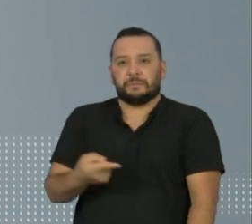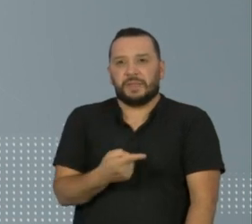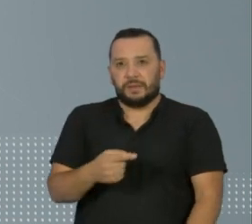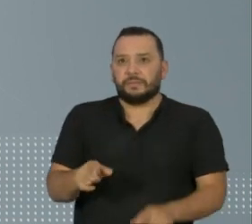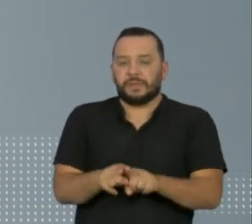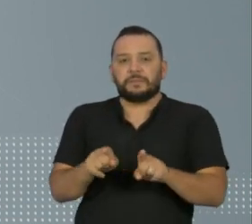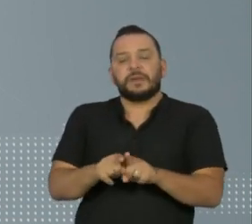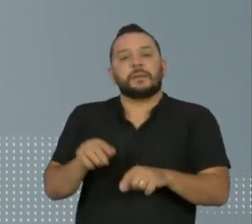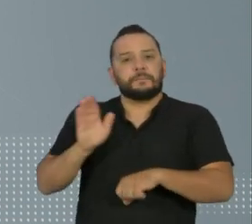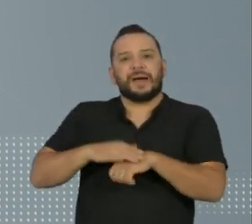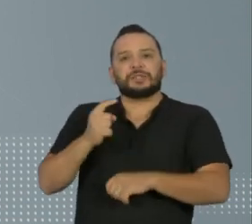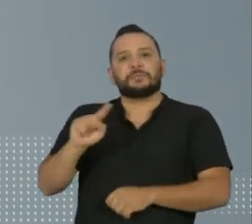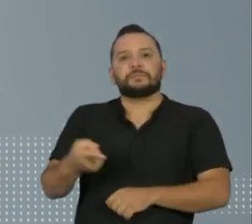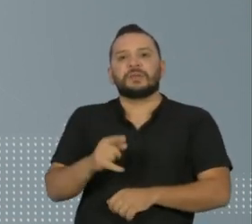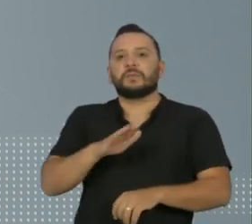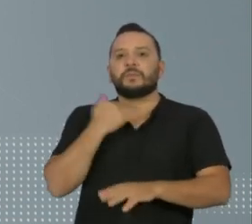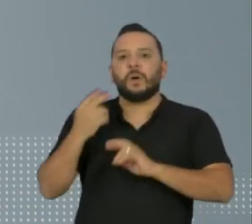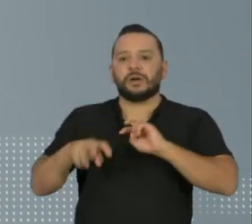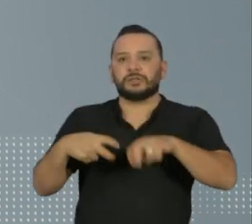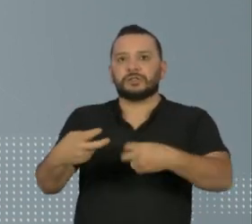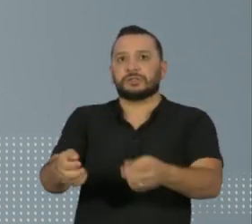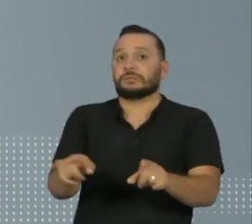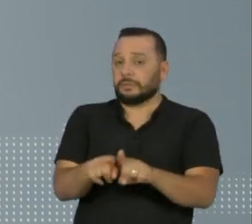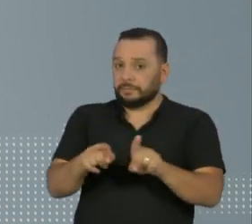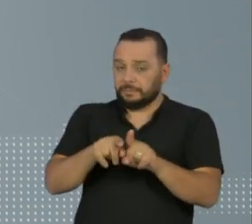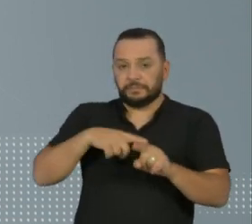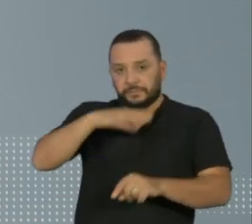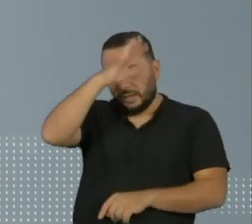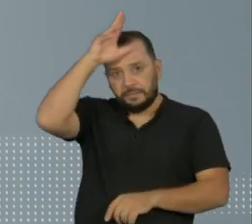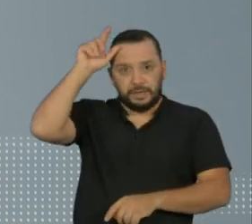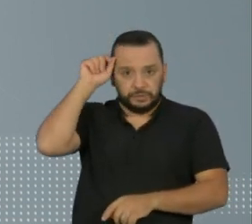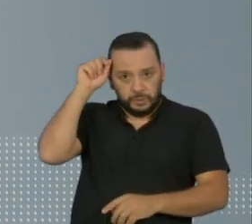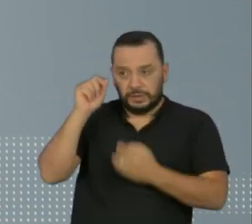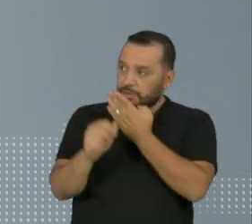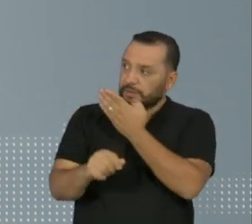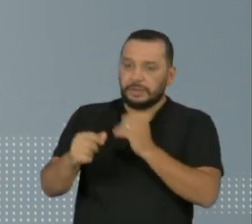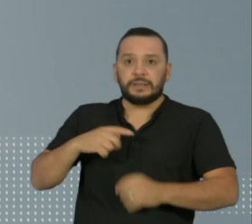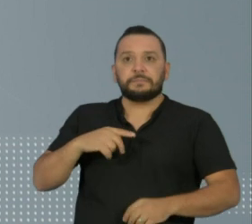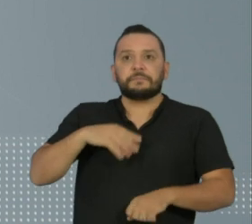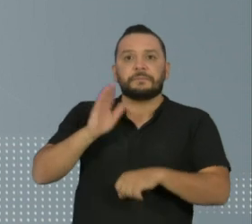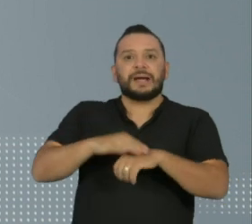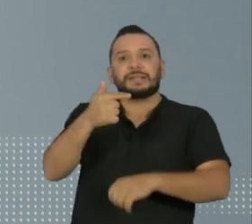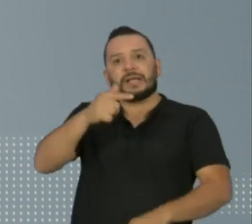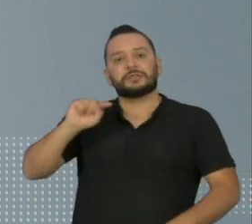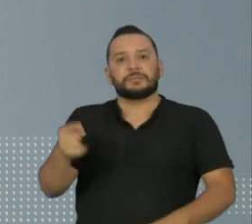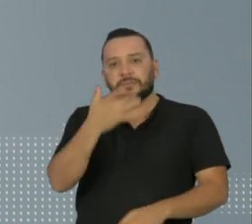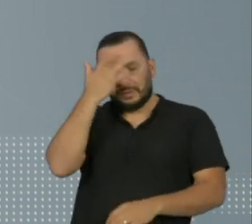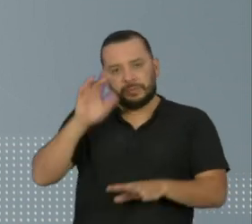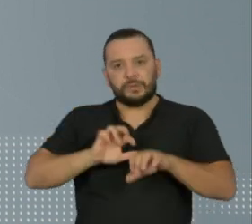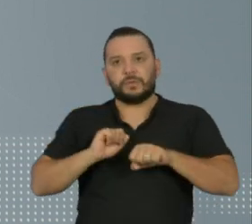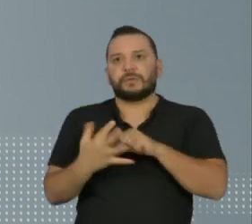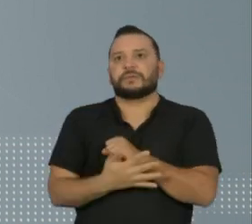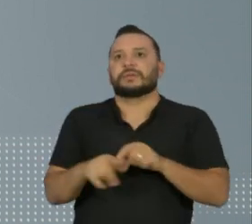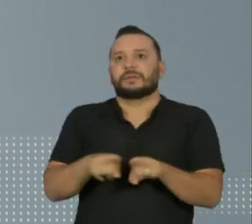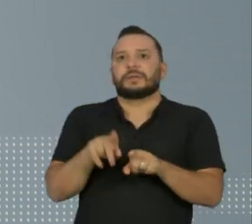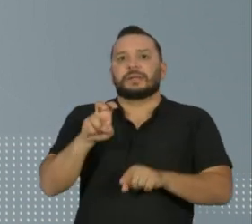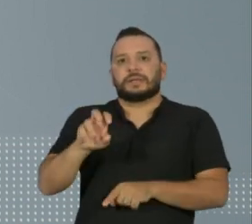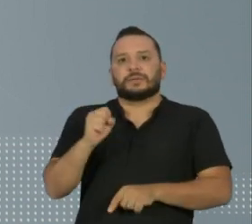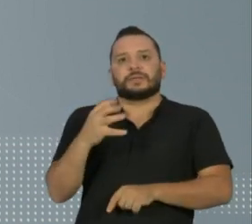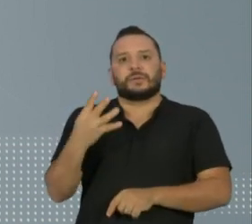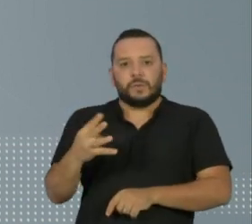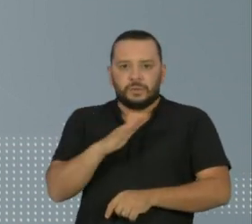mais de mil vítimas. Números muito grandes também no Amazonas. São mais de 7 mil infectados e 584